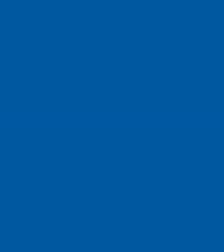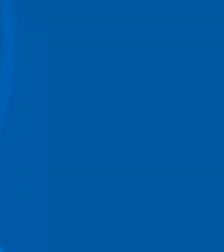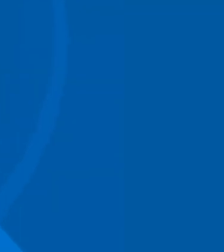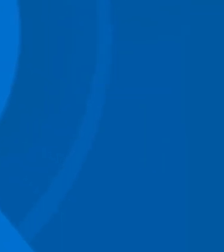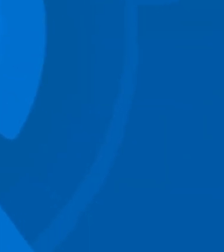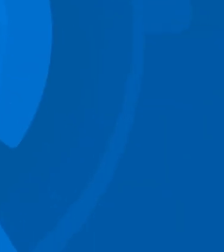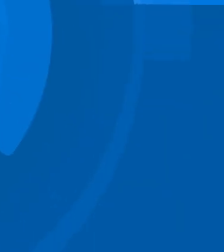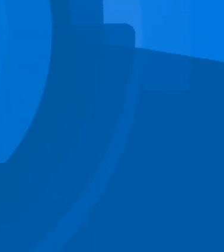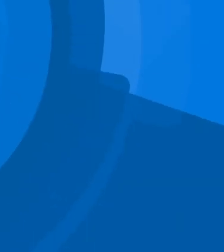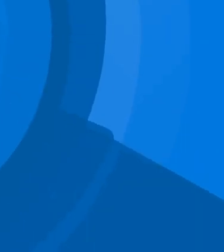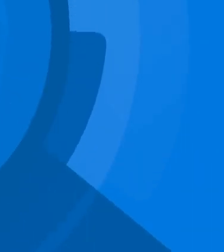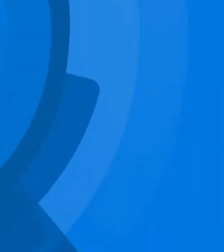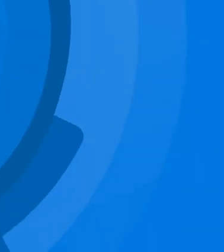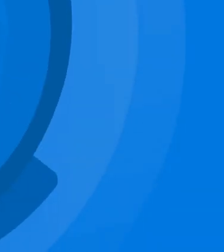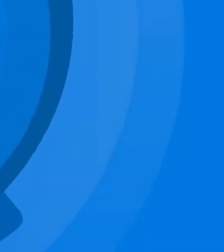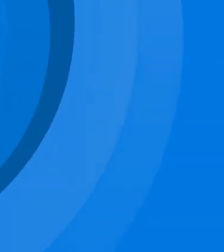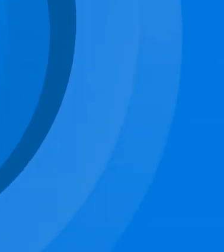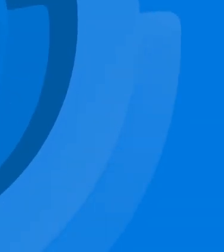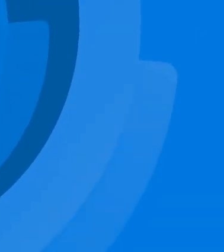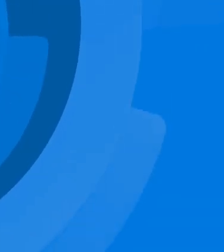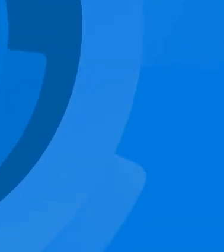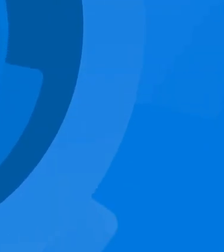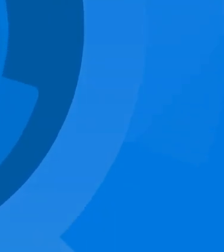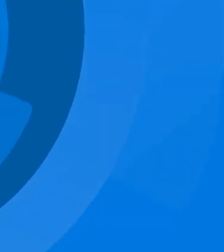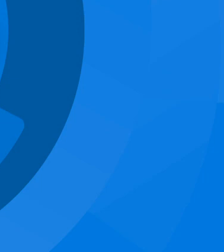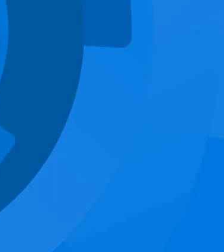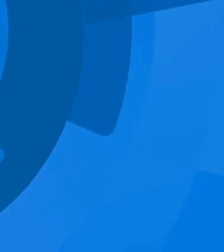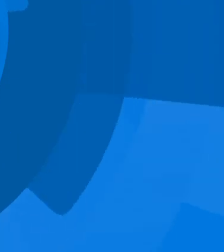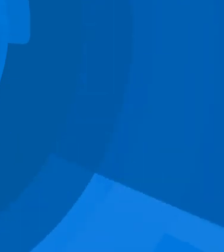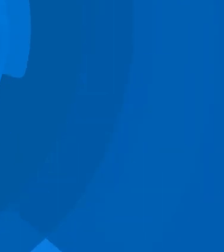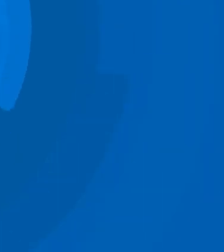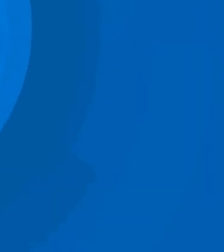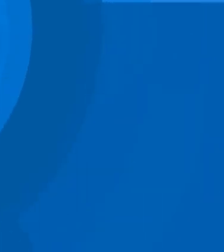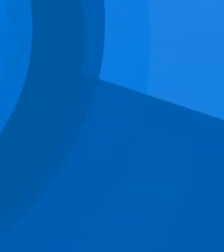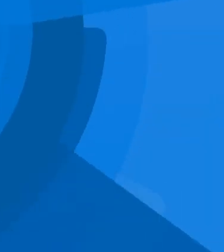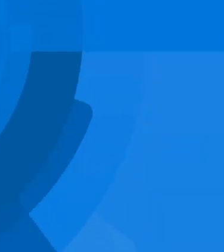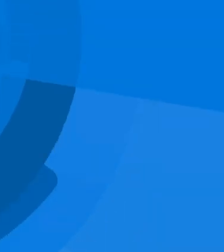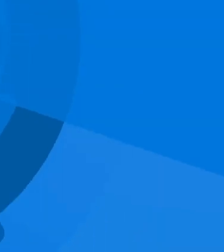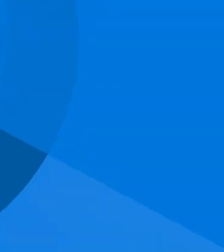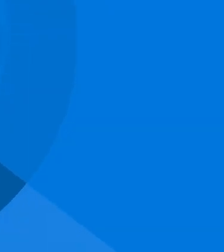a próxima aula. Legenda Zanotto